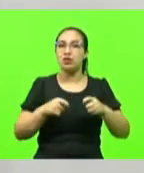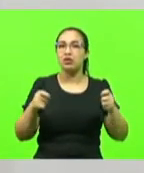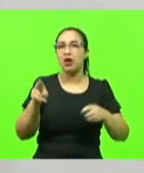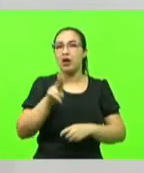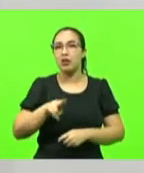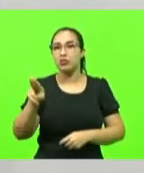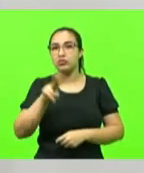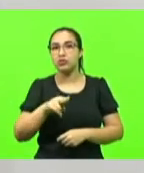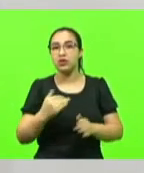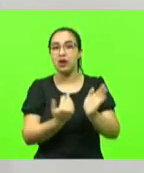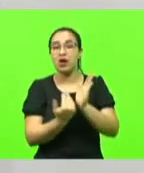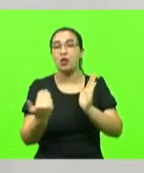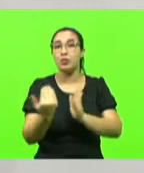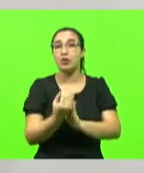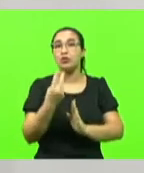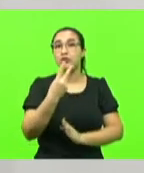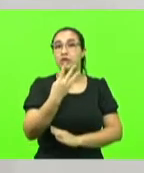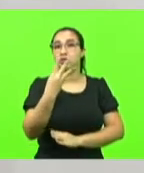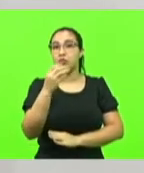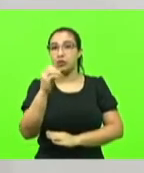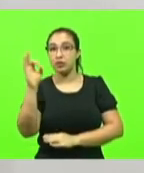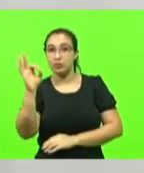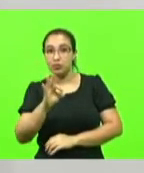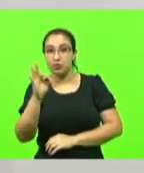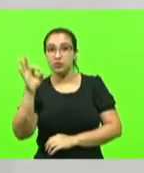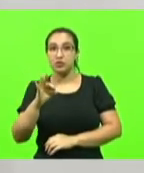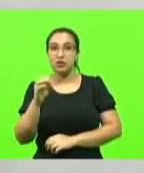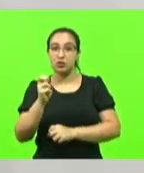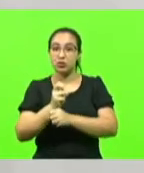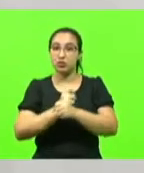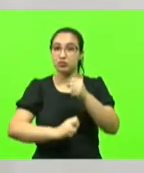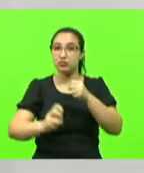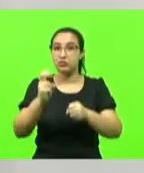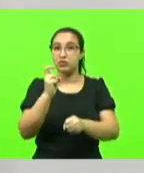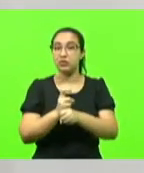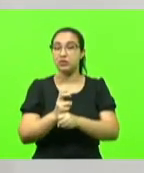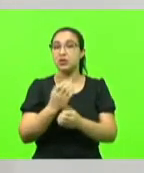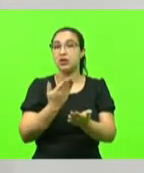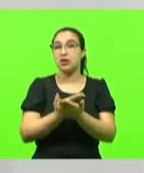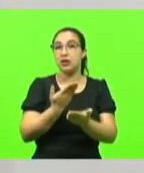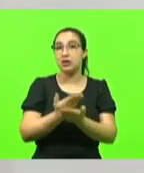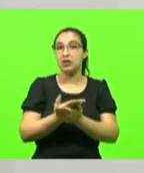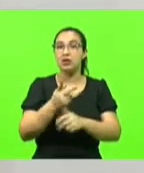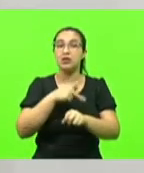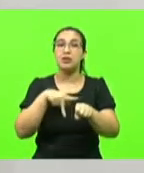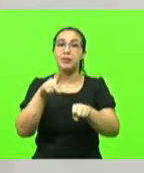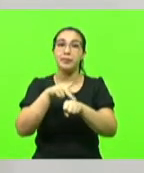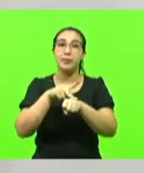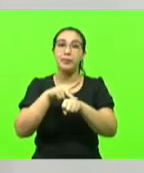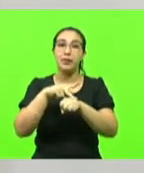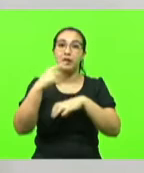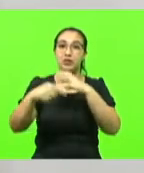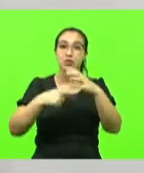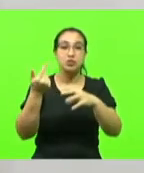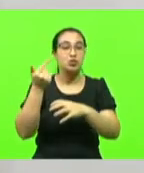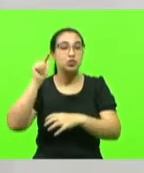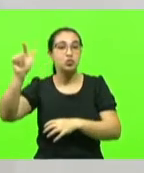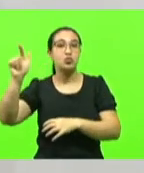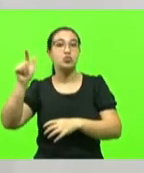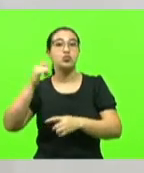240% nos últimos cinco anos segundo os estudos da Agência Internacional de Energias Renováveis.